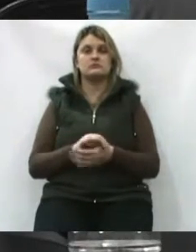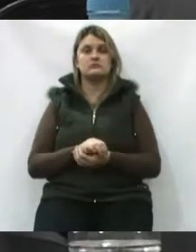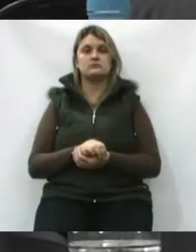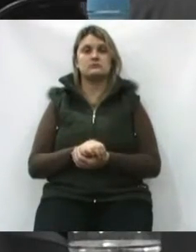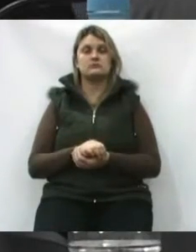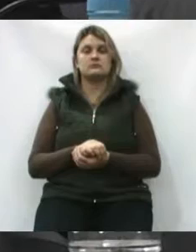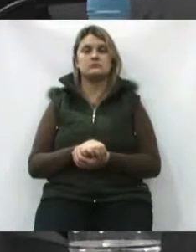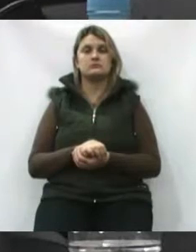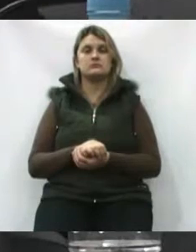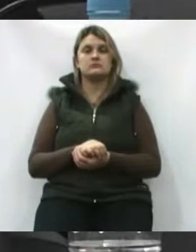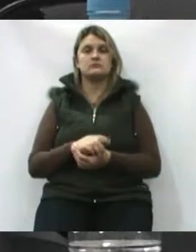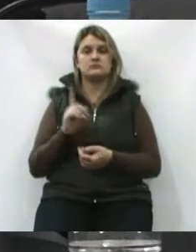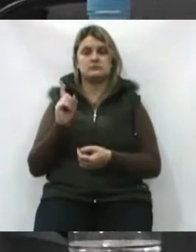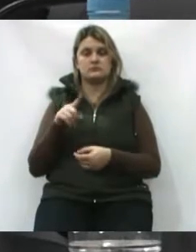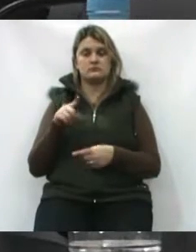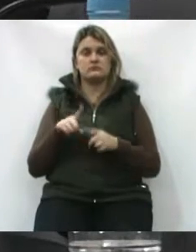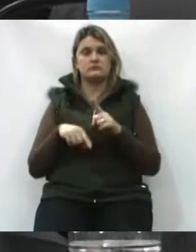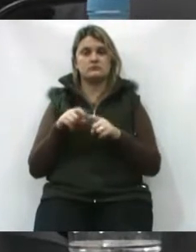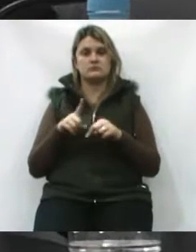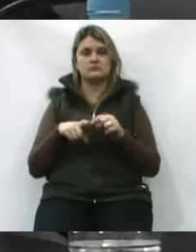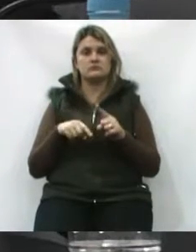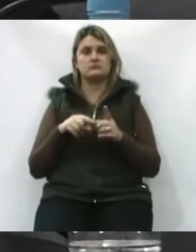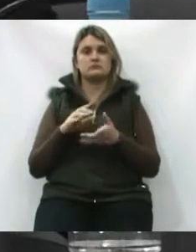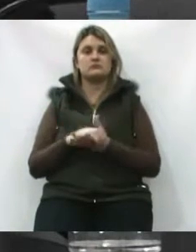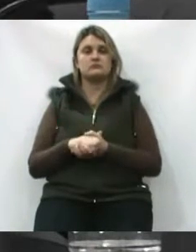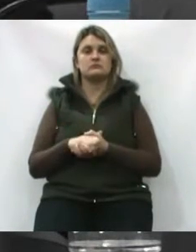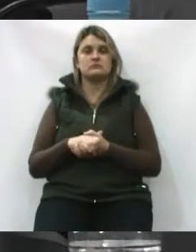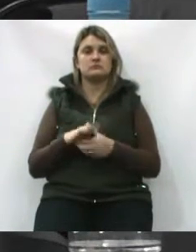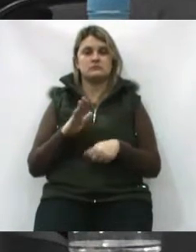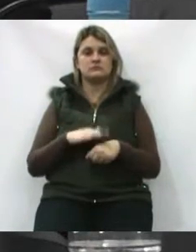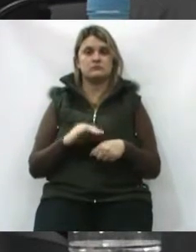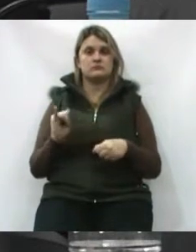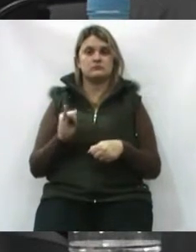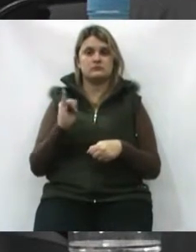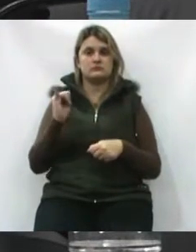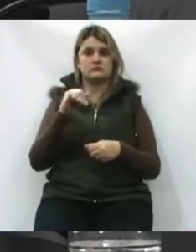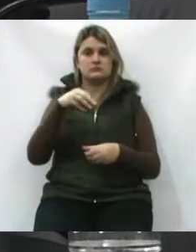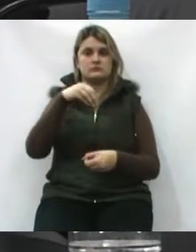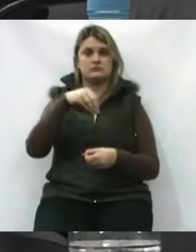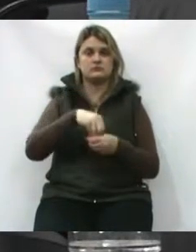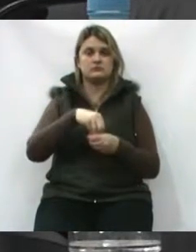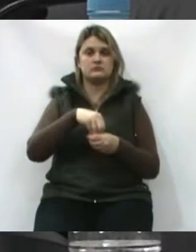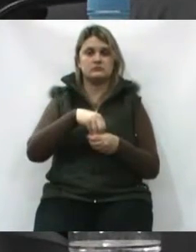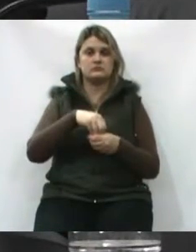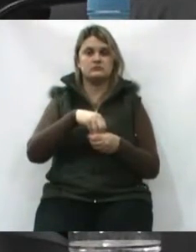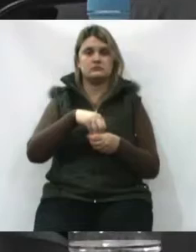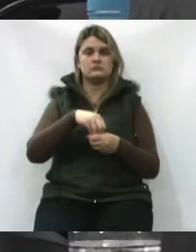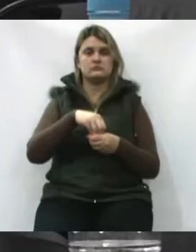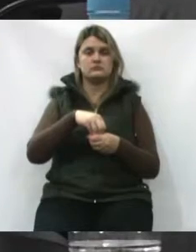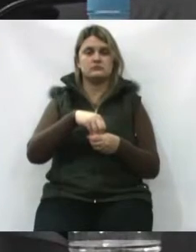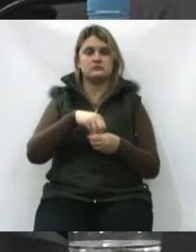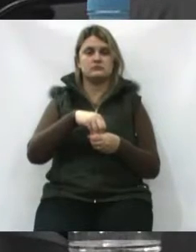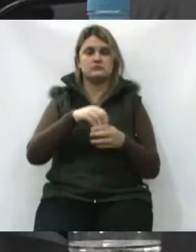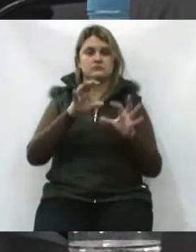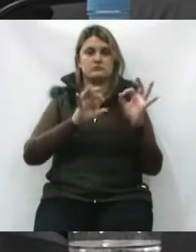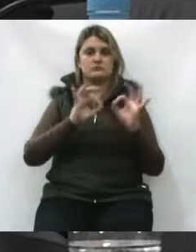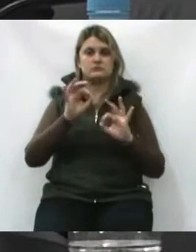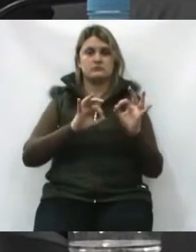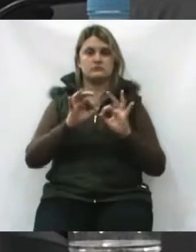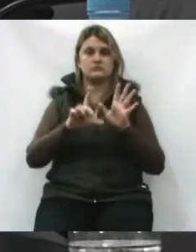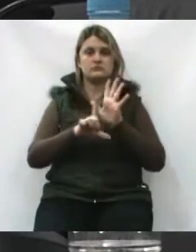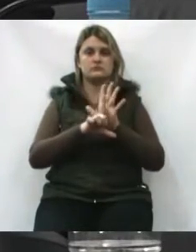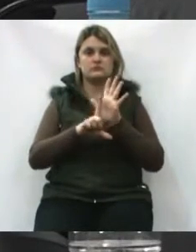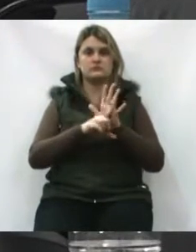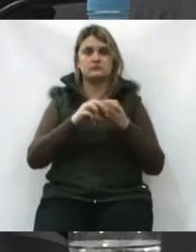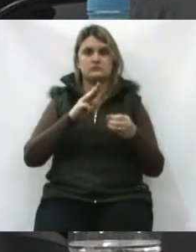Inclusive, por ser a matéria mais importante dentro da nossa legislação municipal,